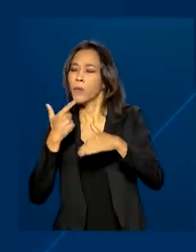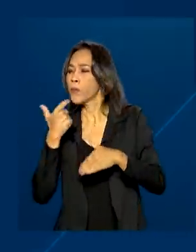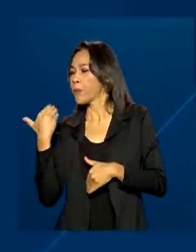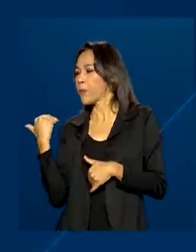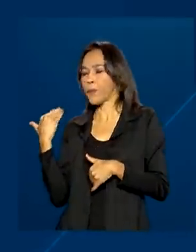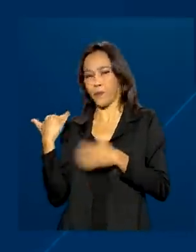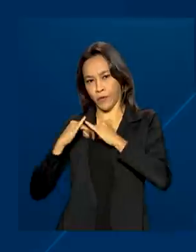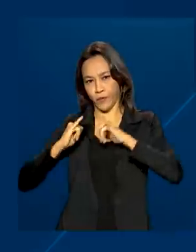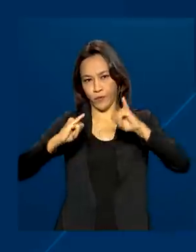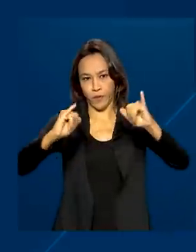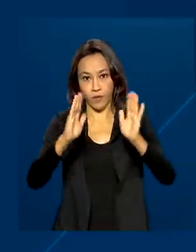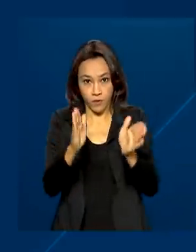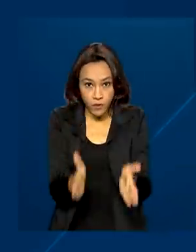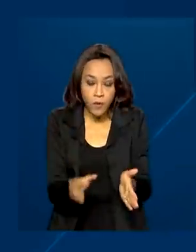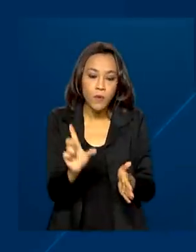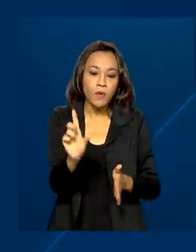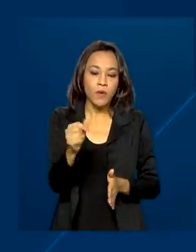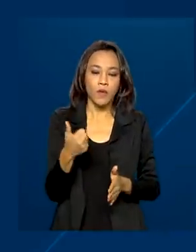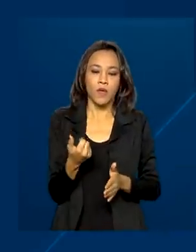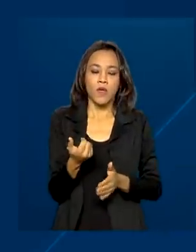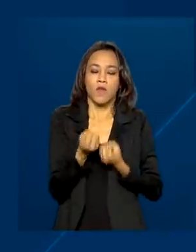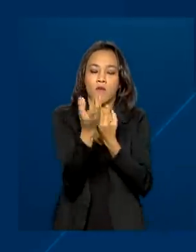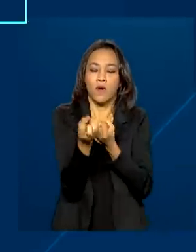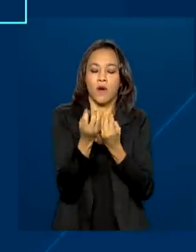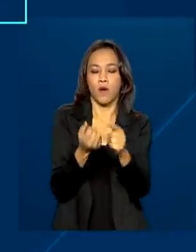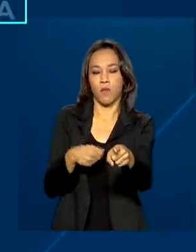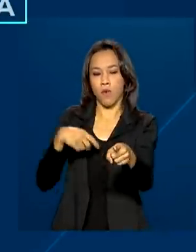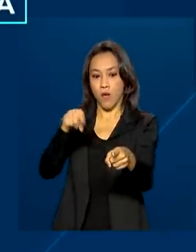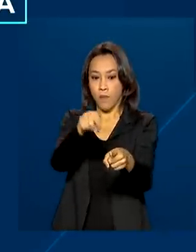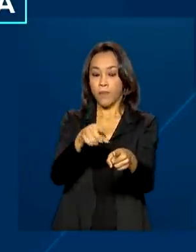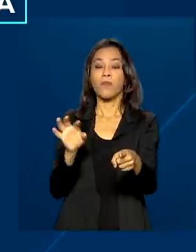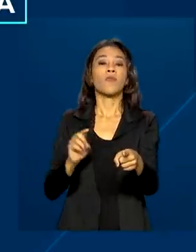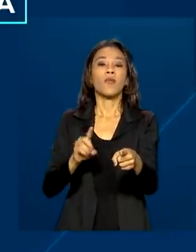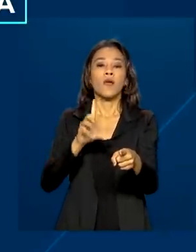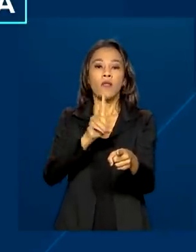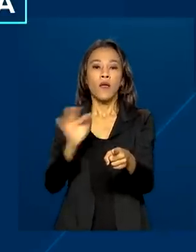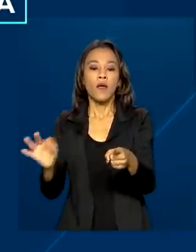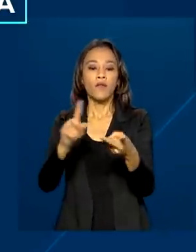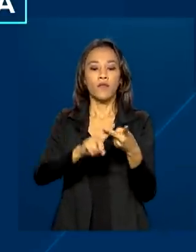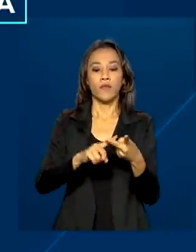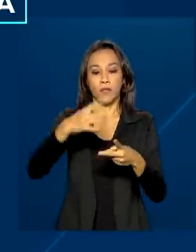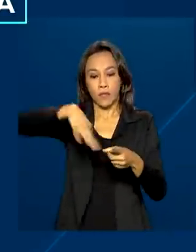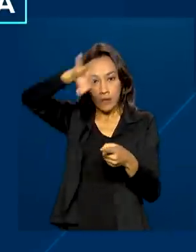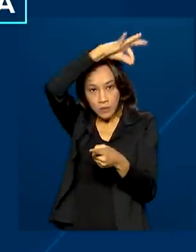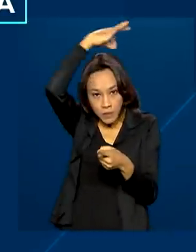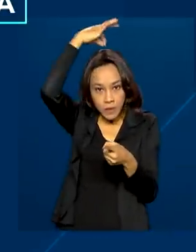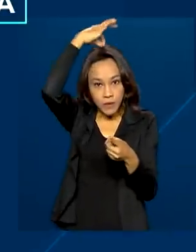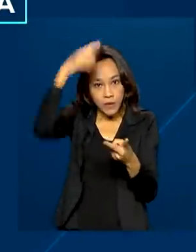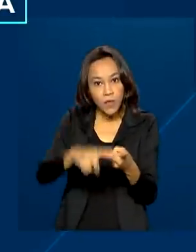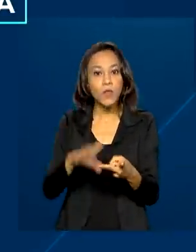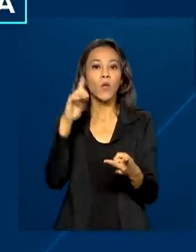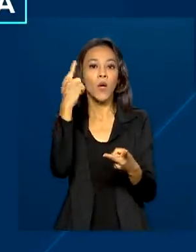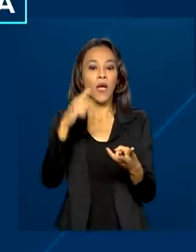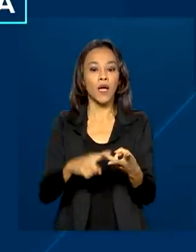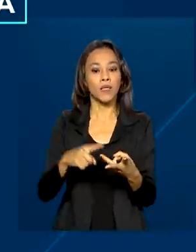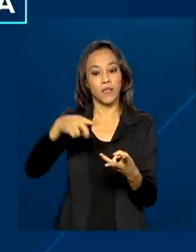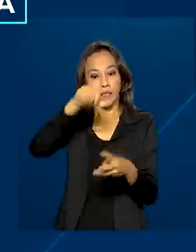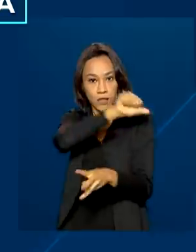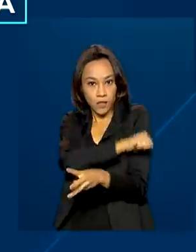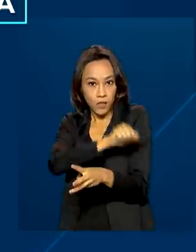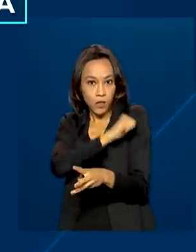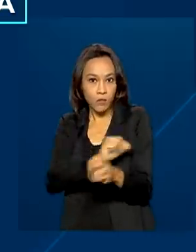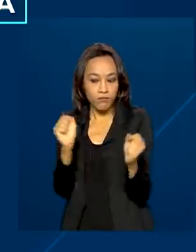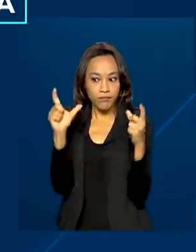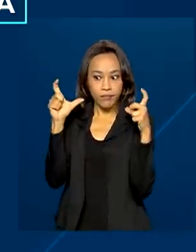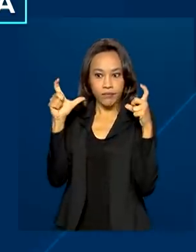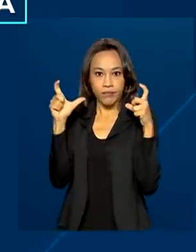recente, divulgado pela pasta, informa que Distrito Federal, Espírito Santo, Goiás, Paraná e Rio de Janeiro estão na zona